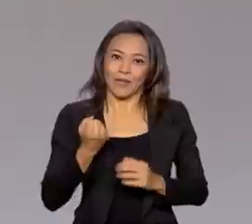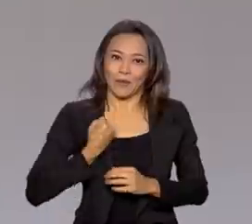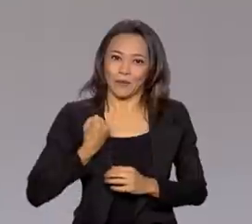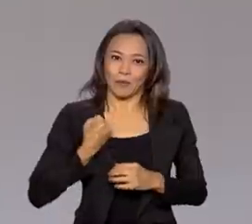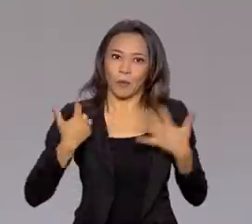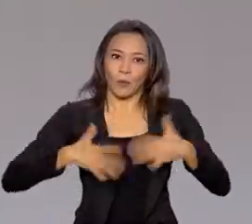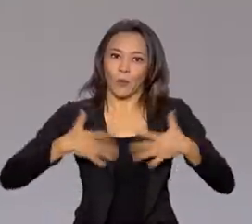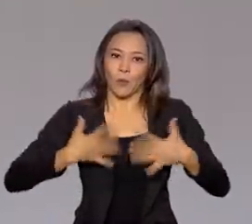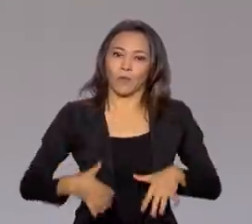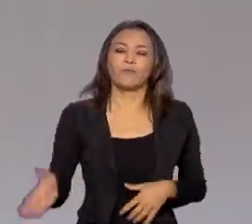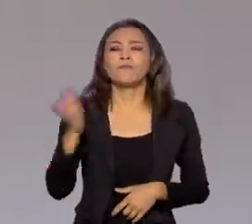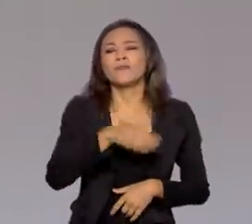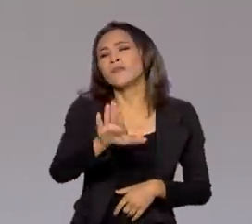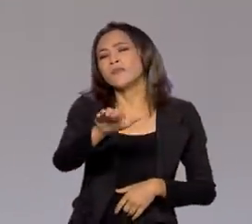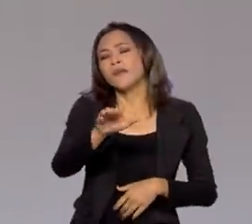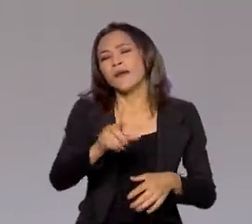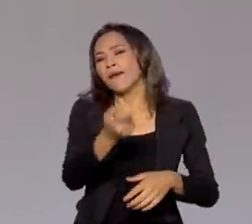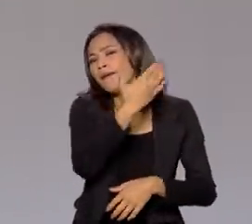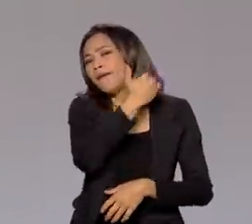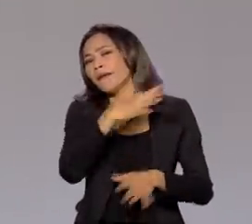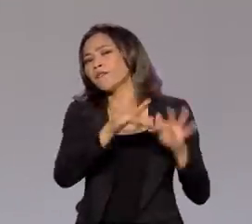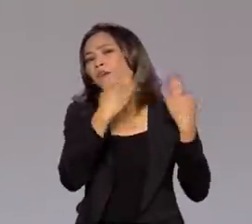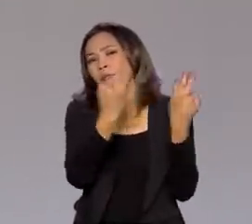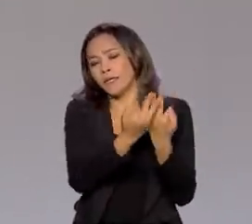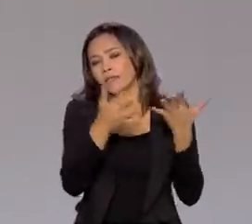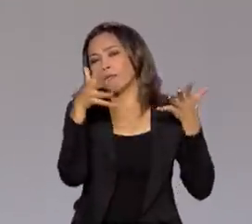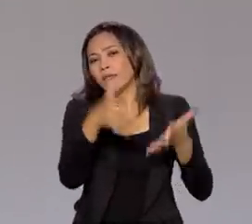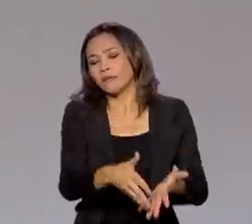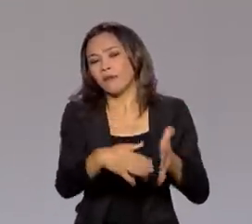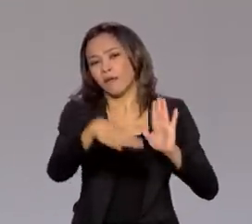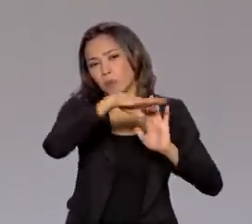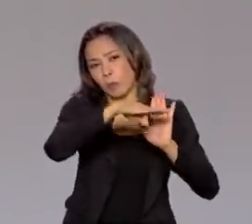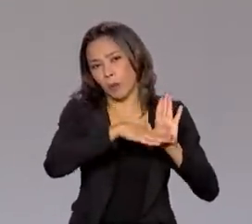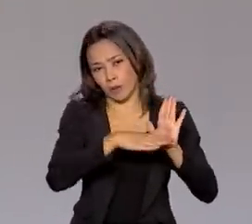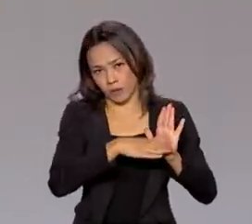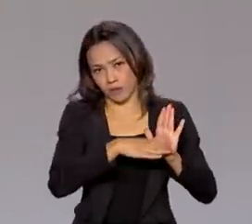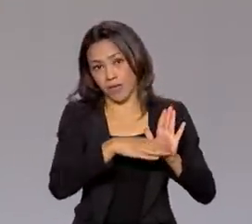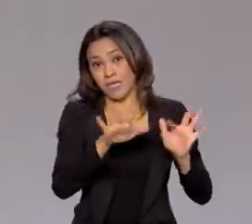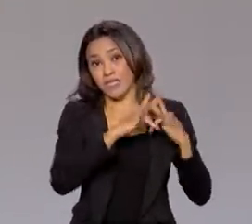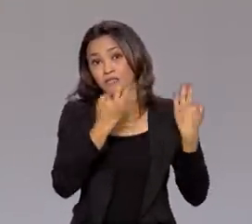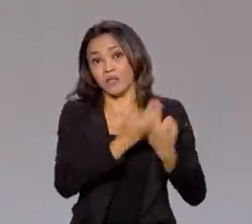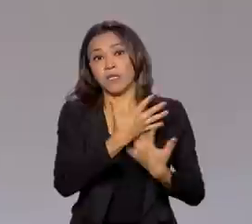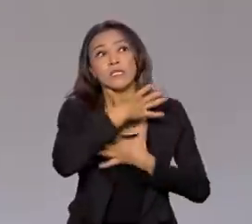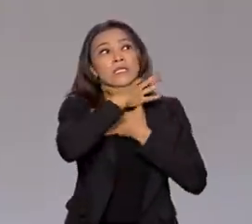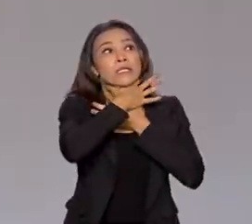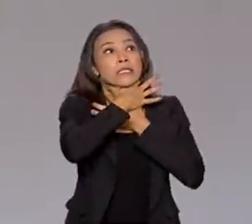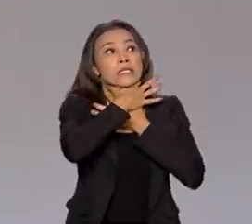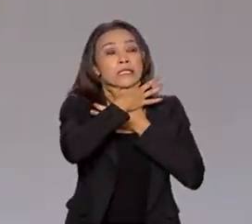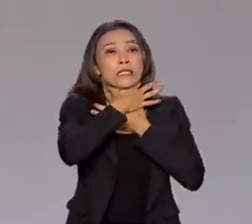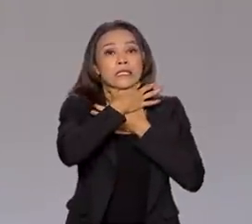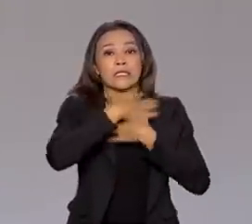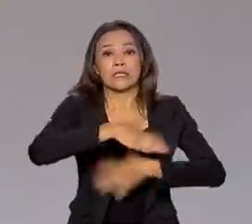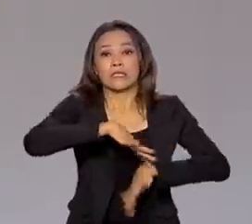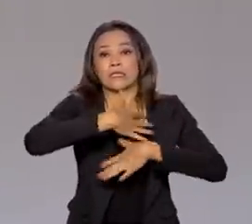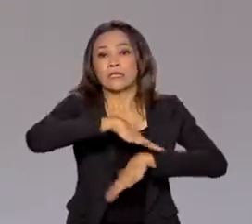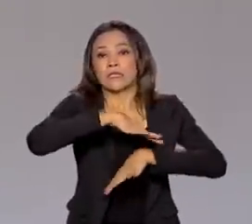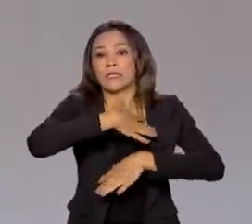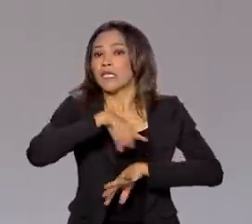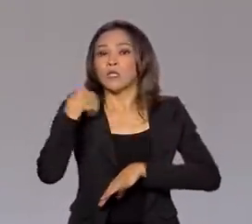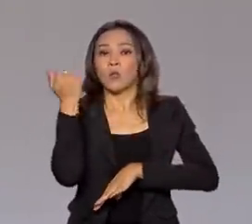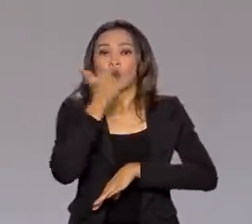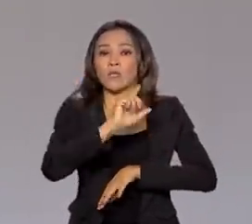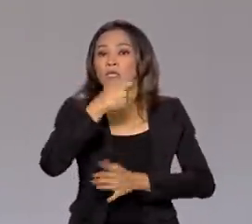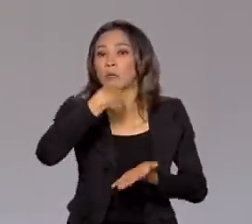aquelas famílias que participavam do programa anterior e elas se endividaram e não estão conseguindo